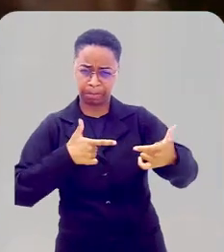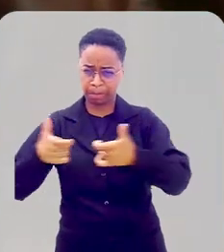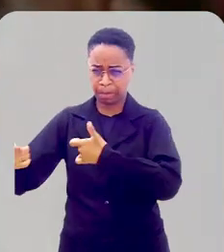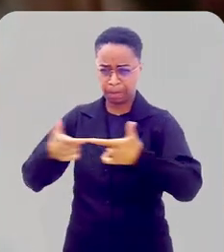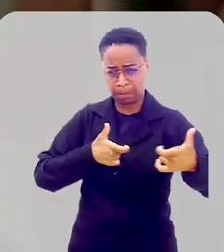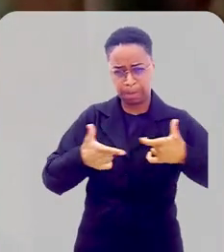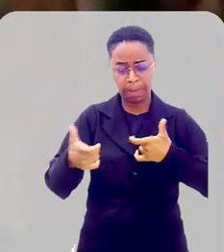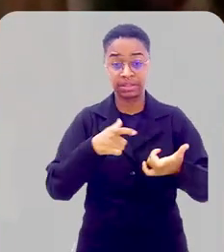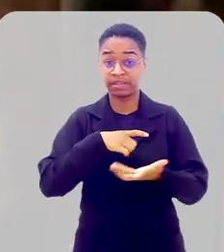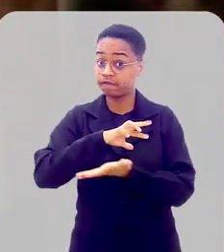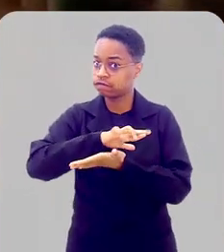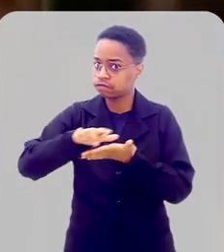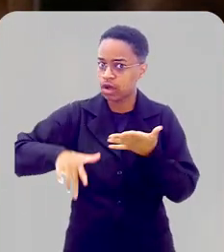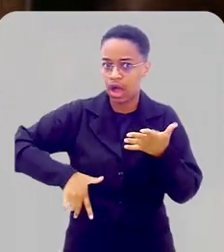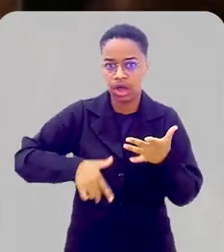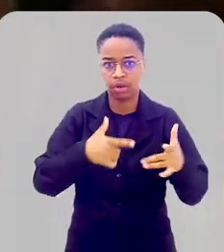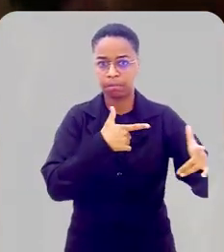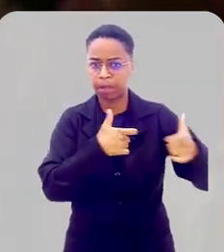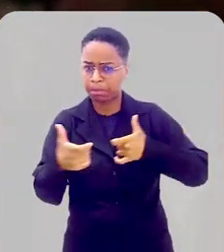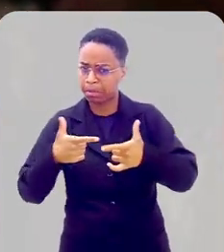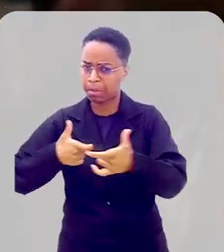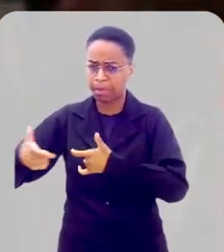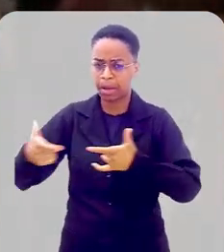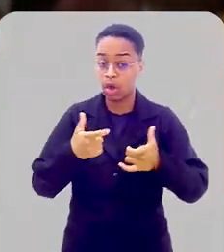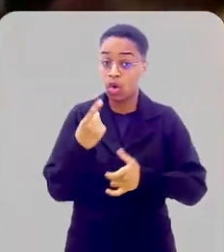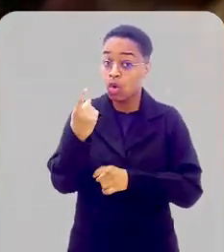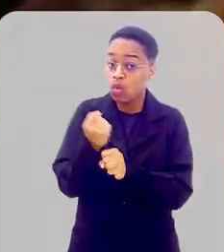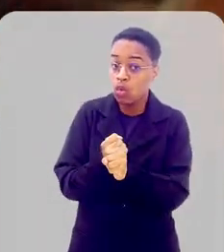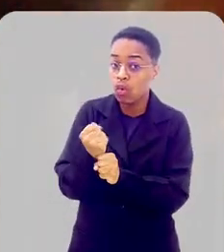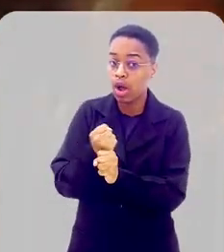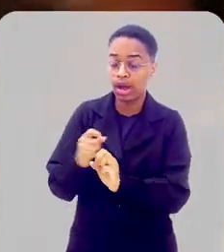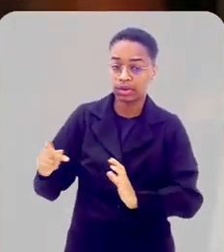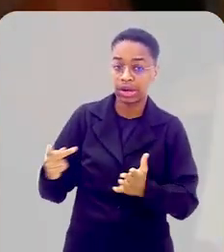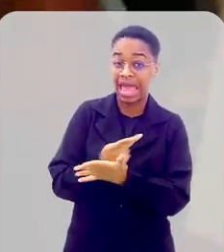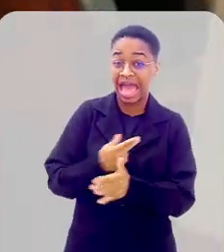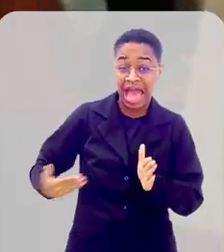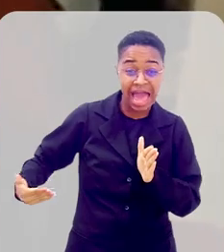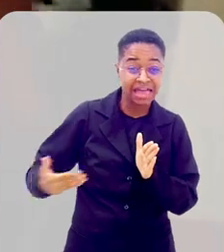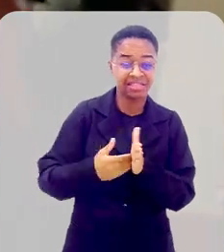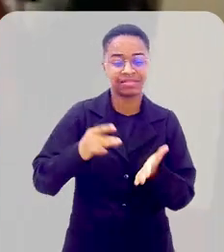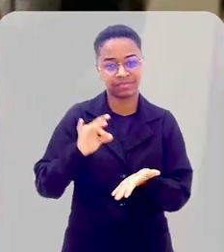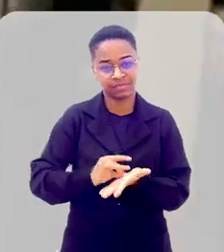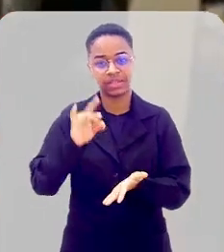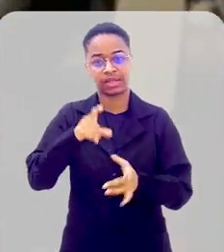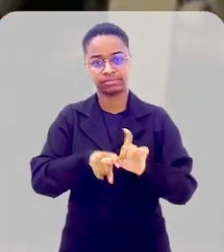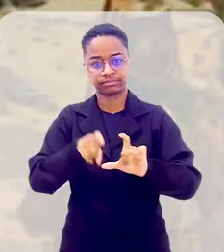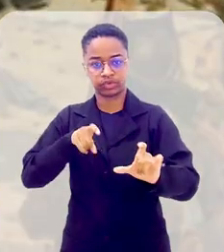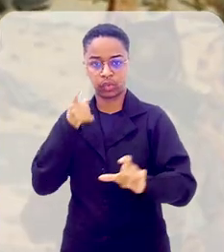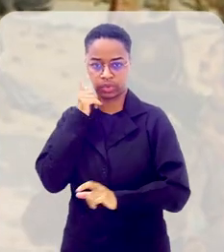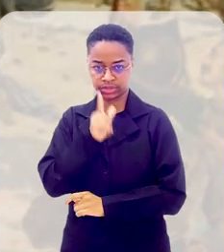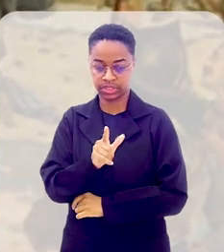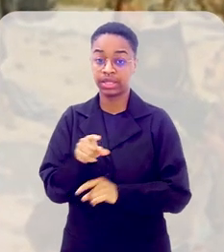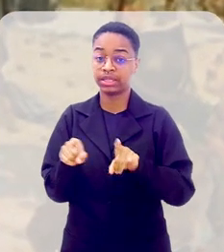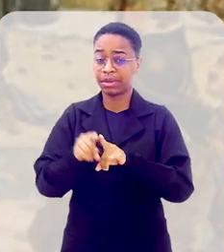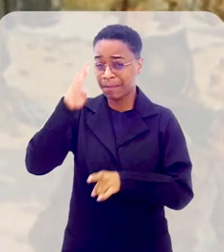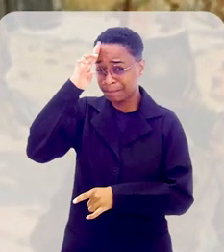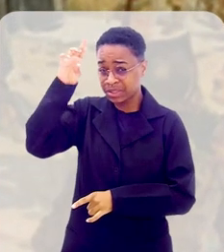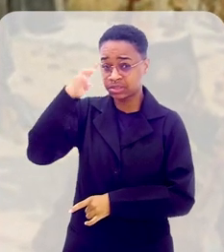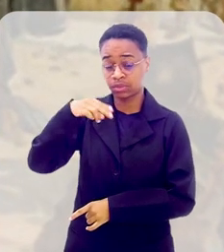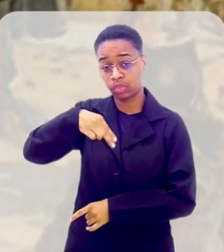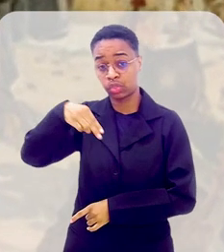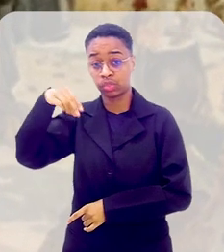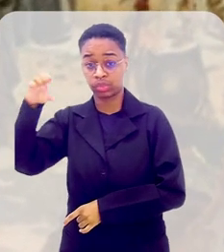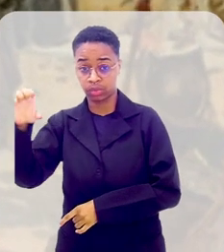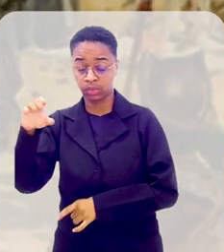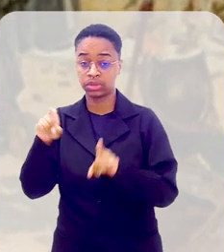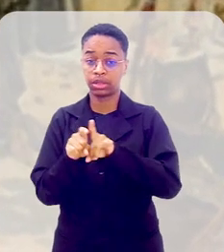lutas se estenderam por mais de um ano e meio entre o Brasil e Portugal para se consolidar a independência do Brasil. Principalmente no Nordeste